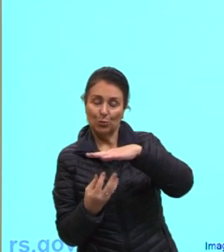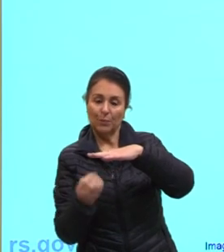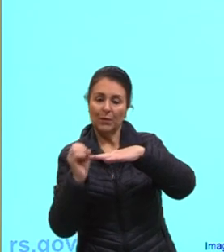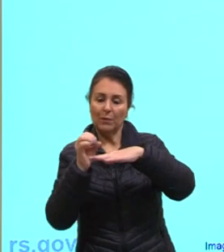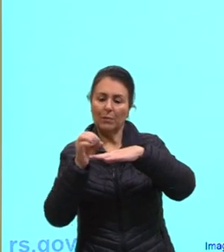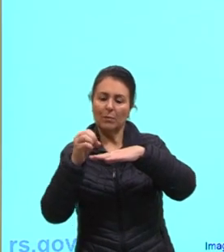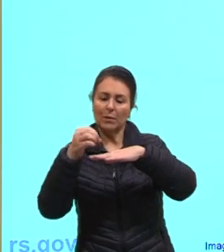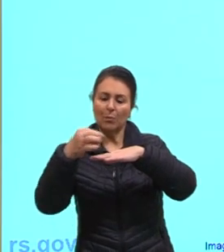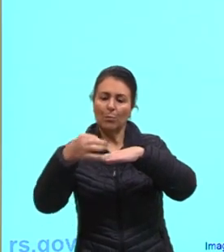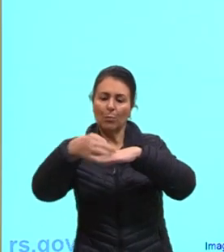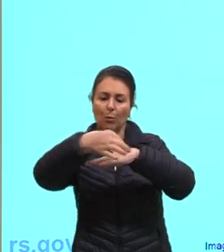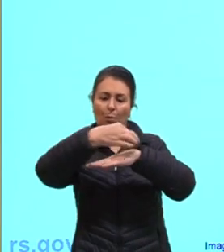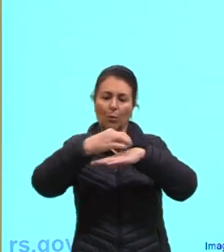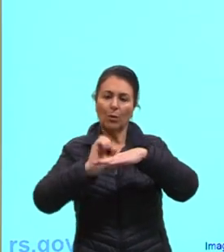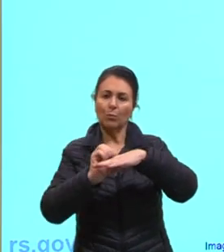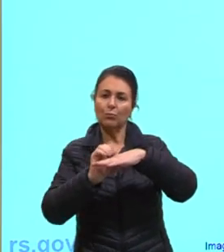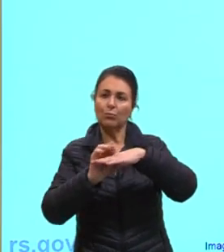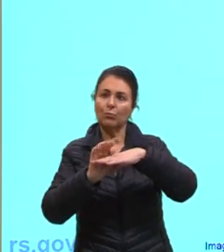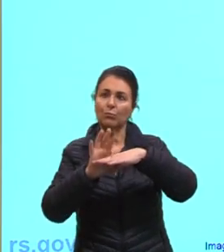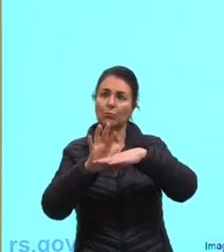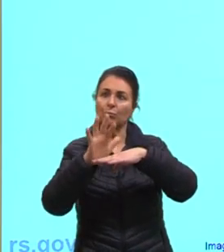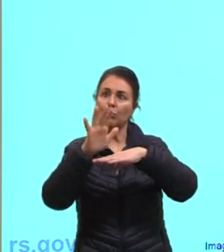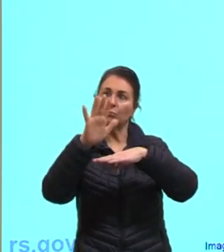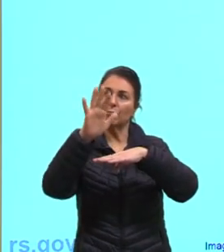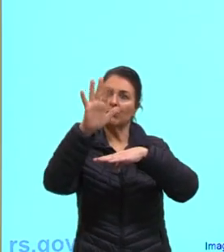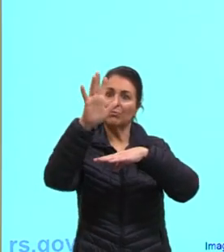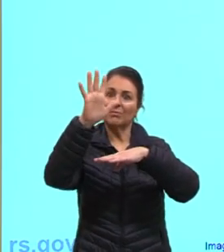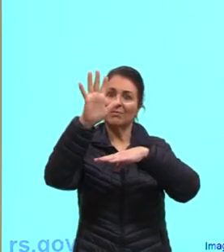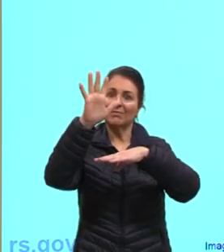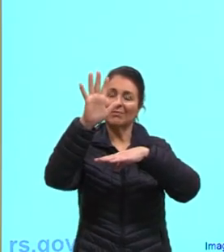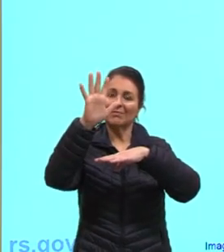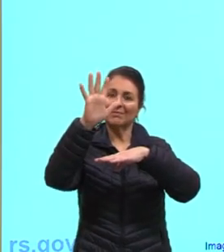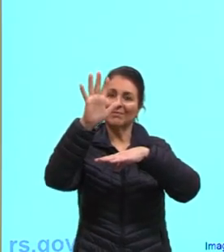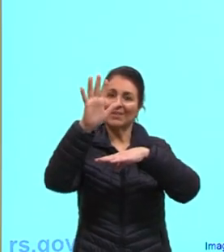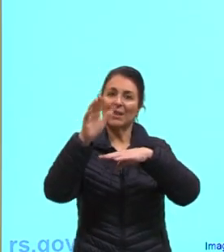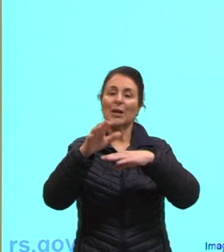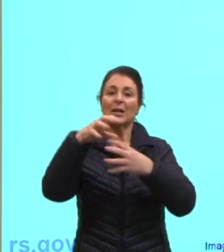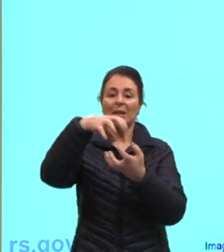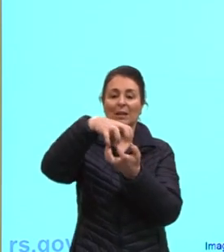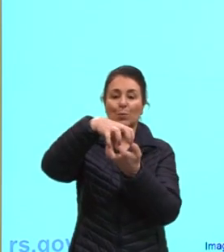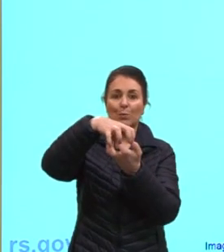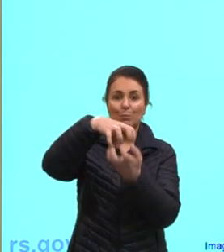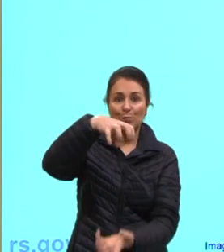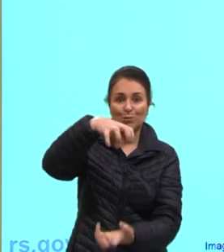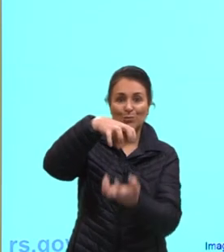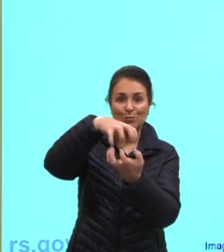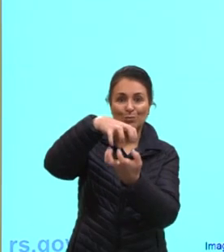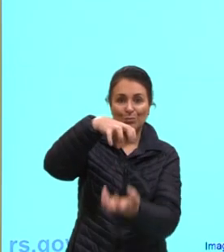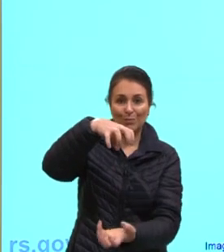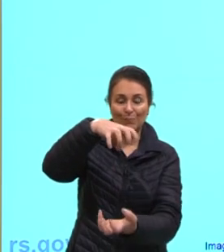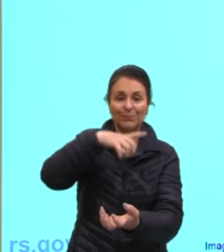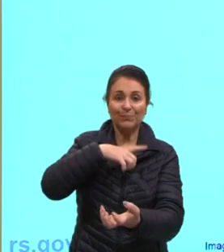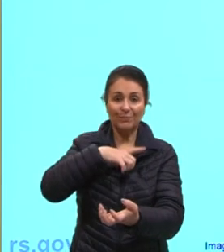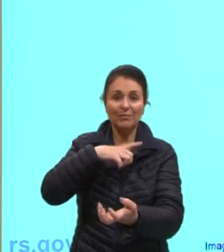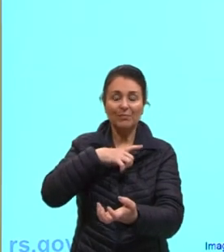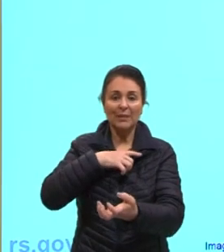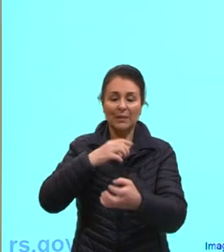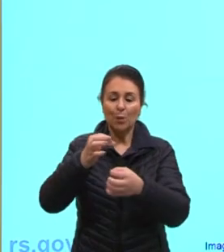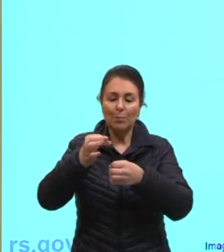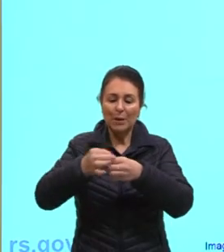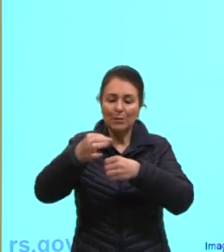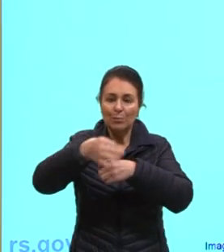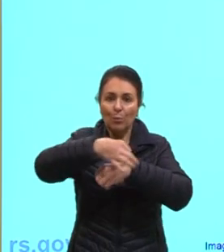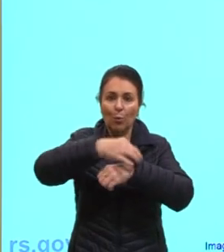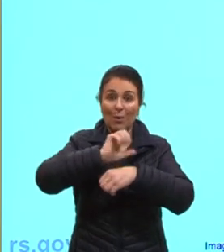bolhas de vapor que são empurradas para a superfície pelo empuxo, né? Por quê? Porque a gente tem essas bolhas de ar, né? De